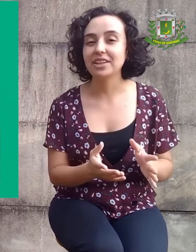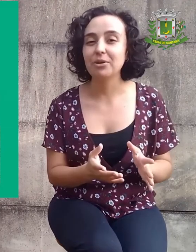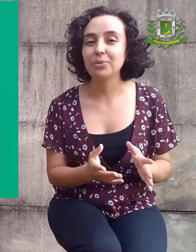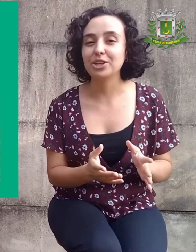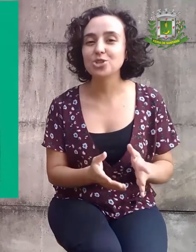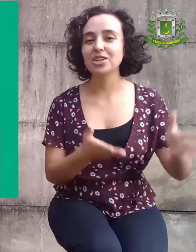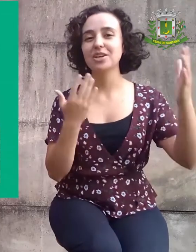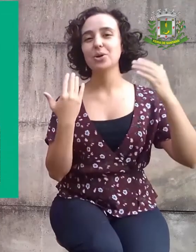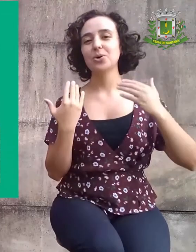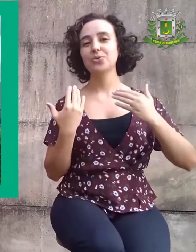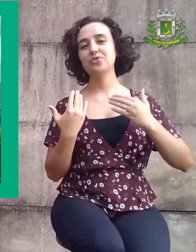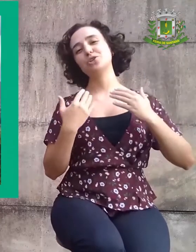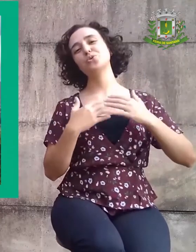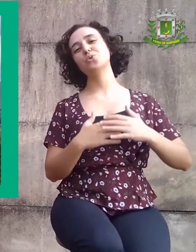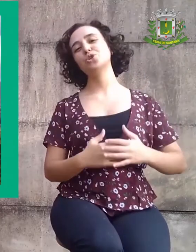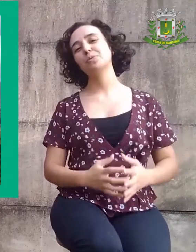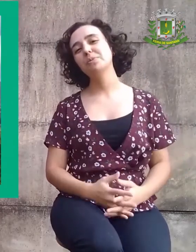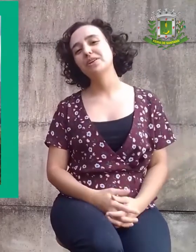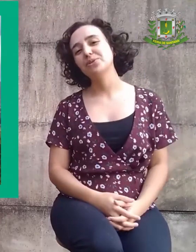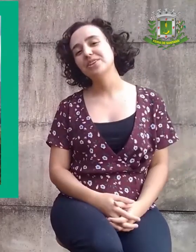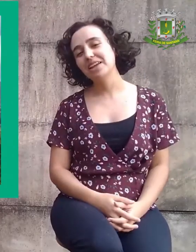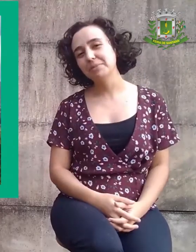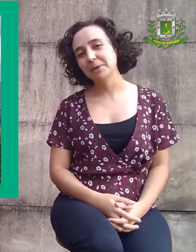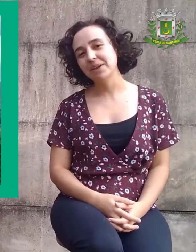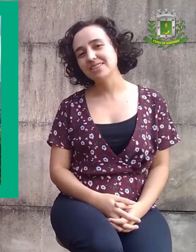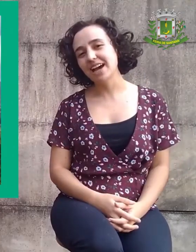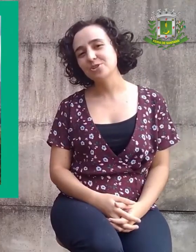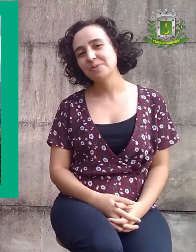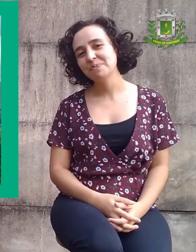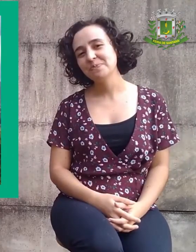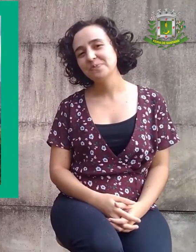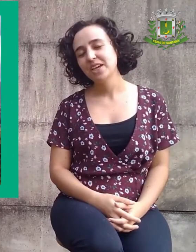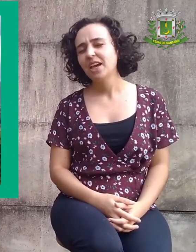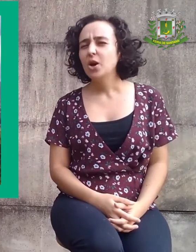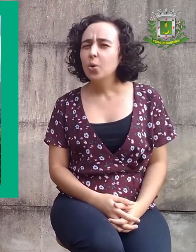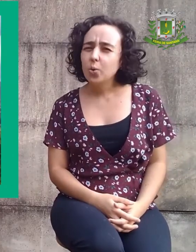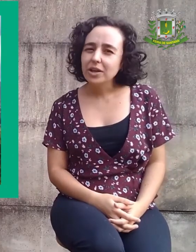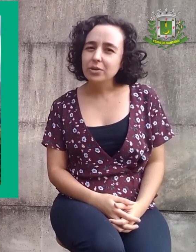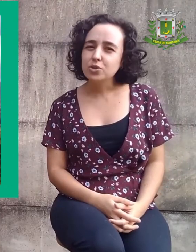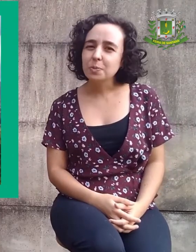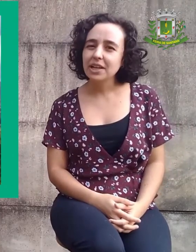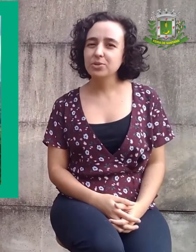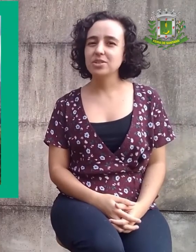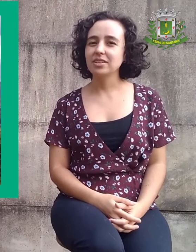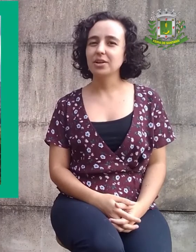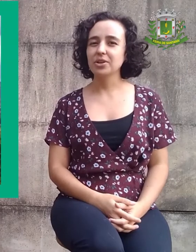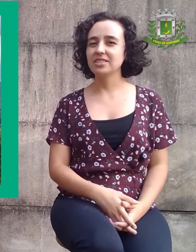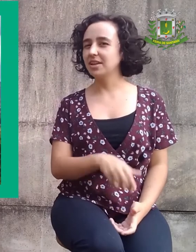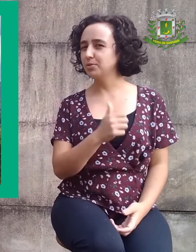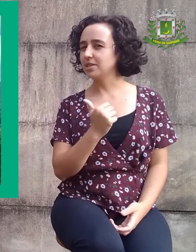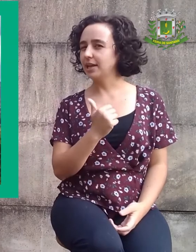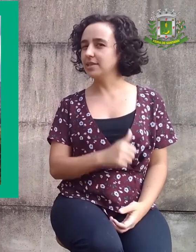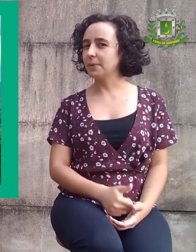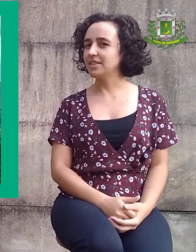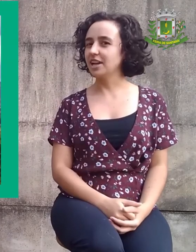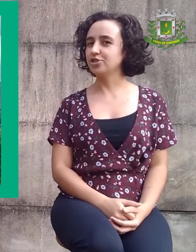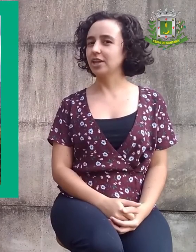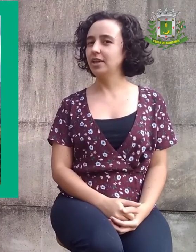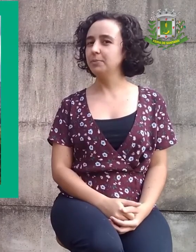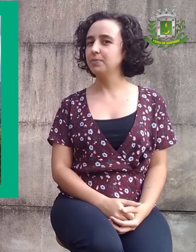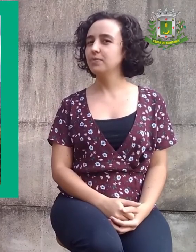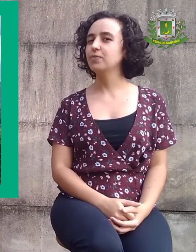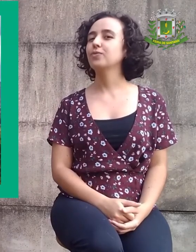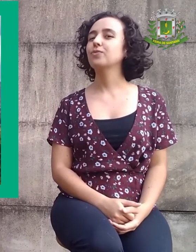E, finalmente, vejo o último plano da minha paisagem. Quantos planos, então, nós temos nessa